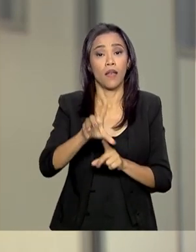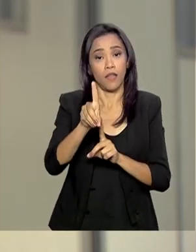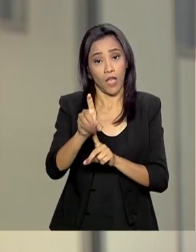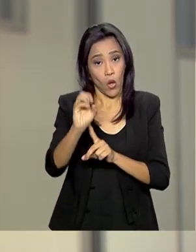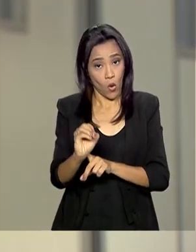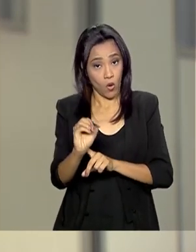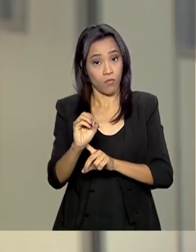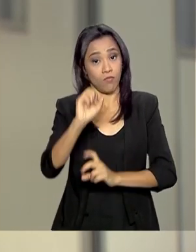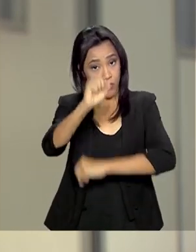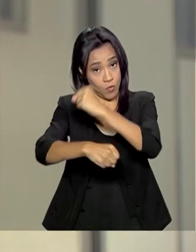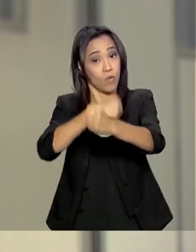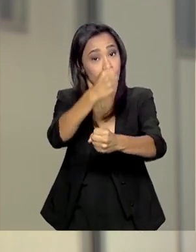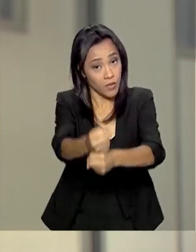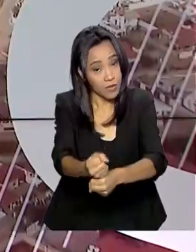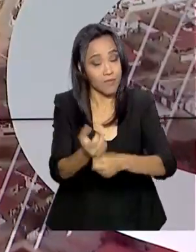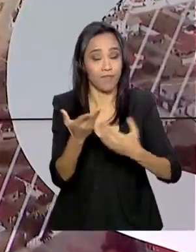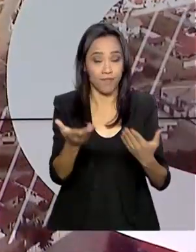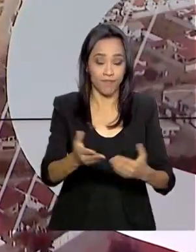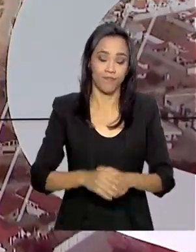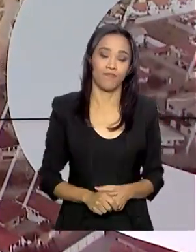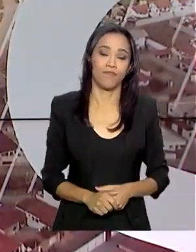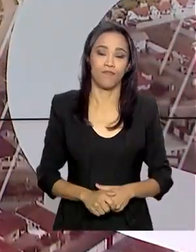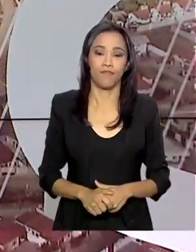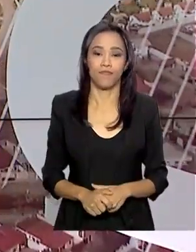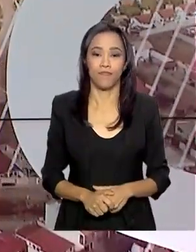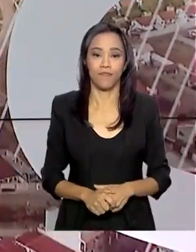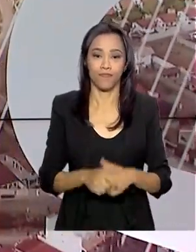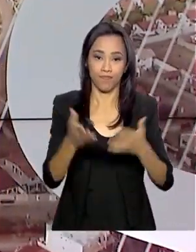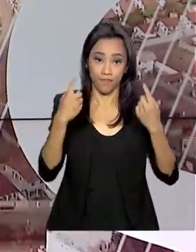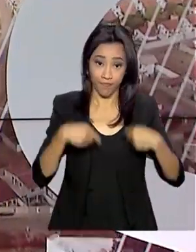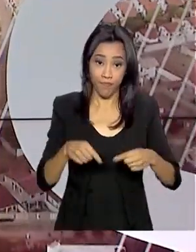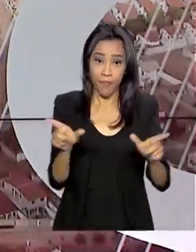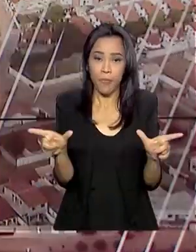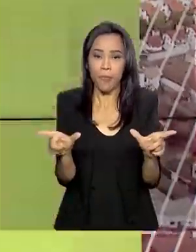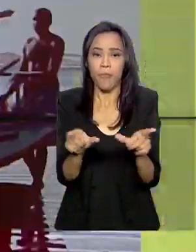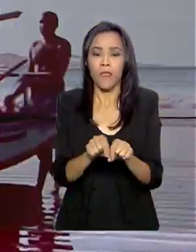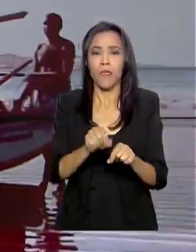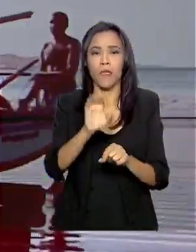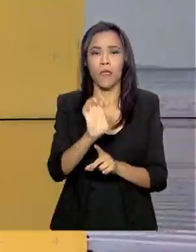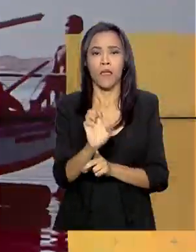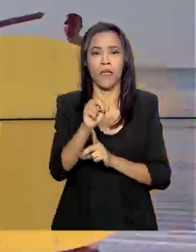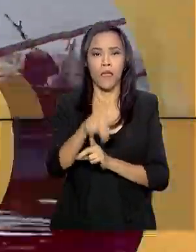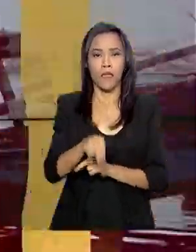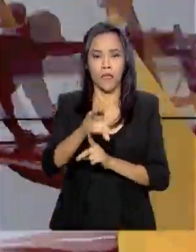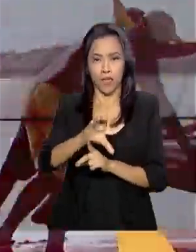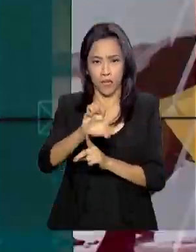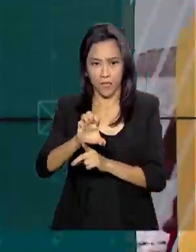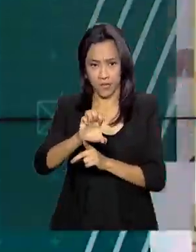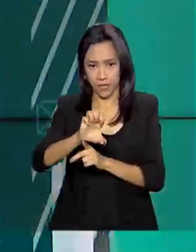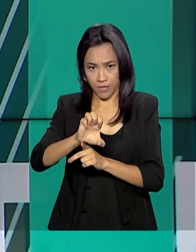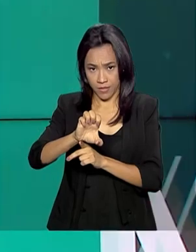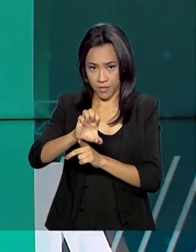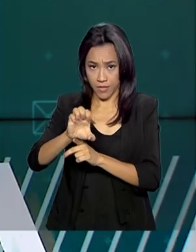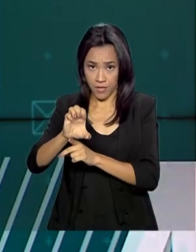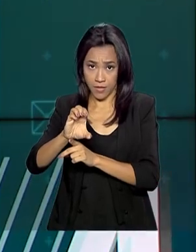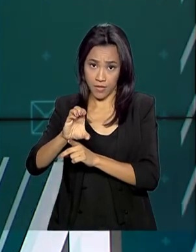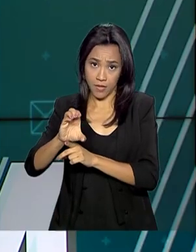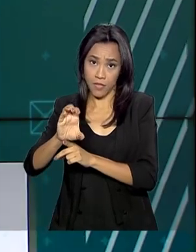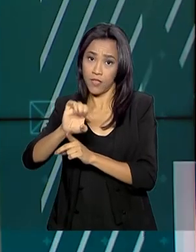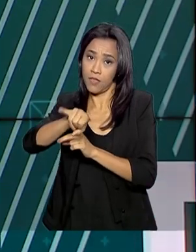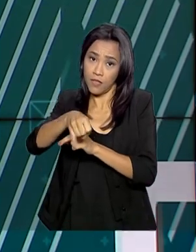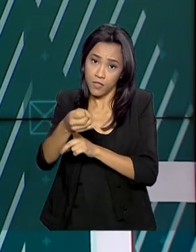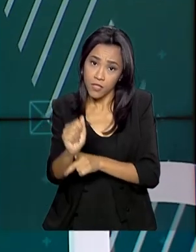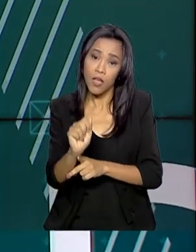o ano que vem. Voltamos ao estúdio. O Exame Nacional para Certificação de Competências de Jovens e Adultos,